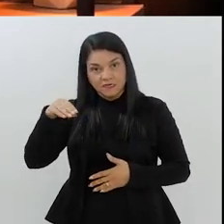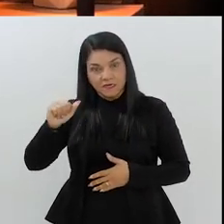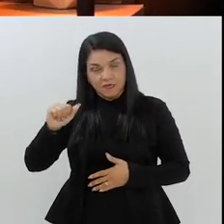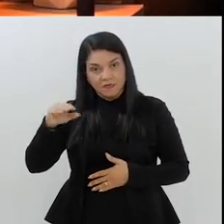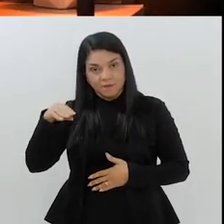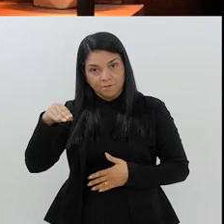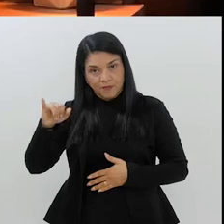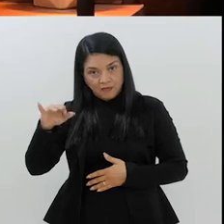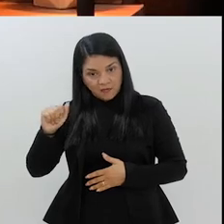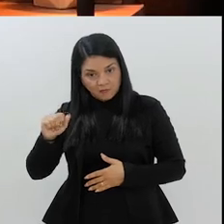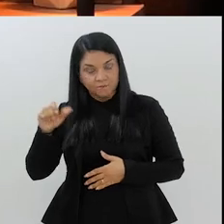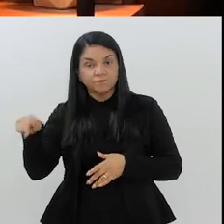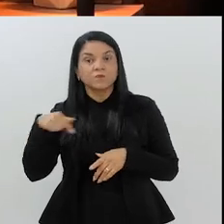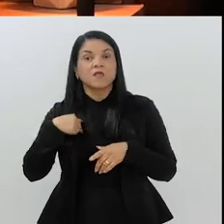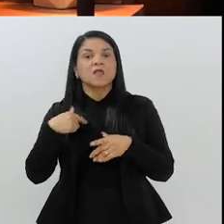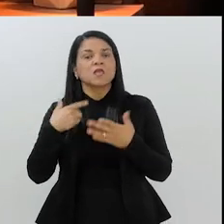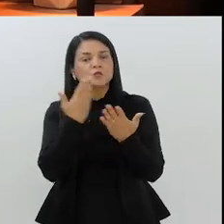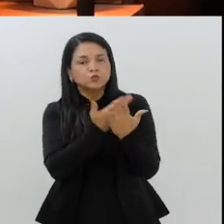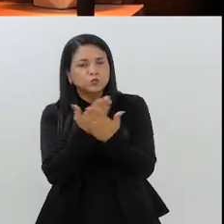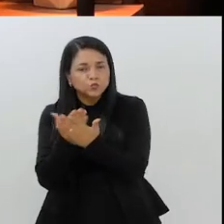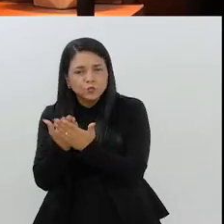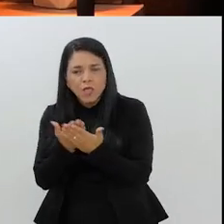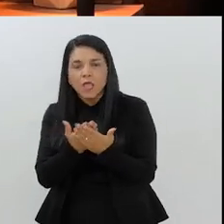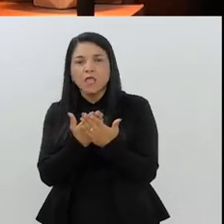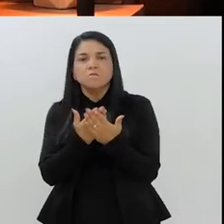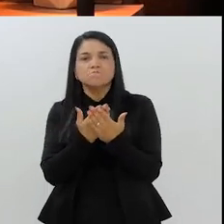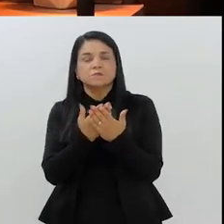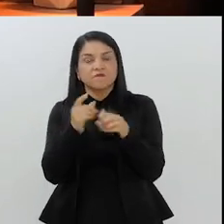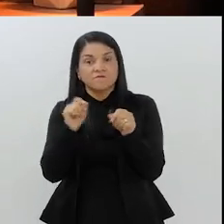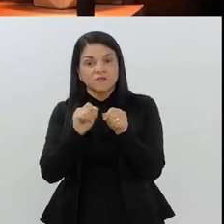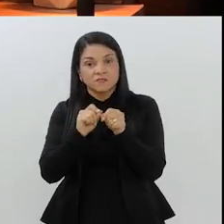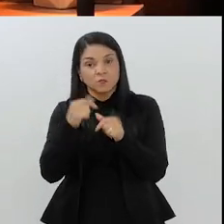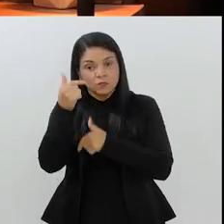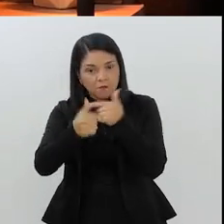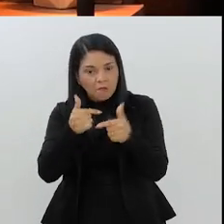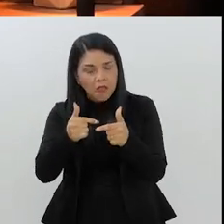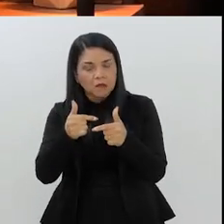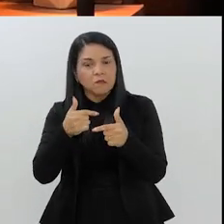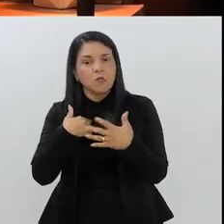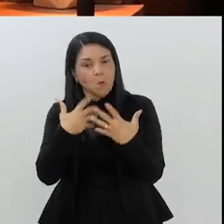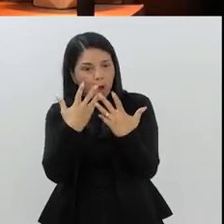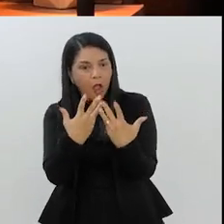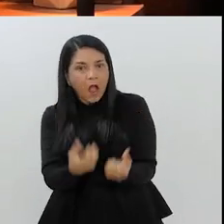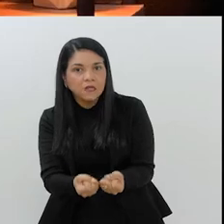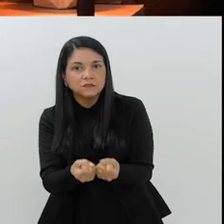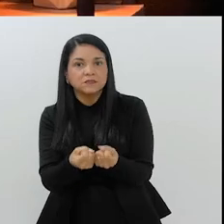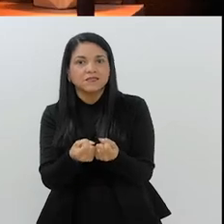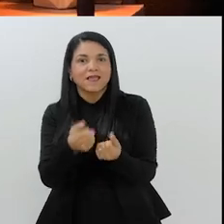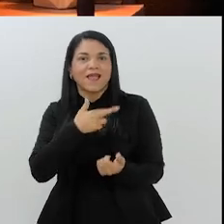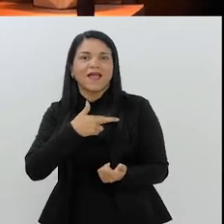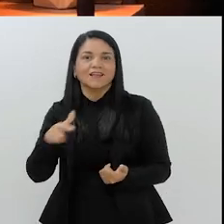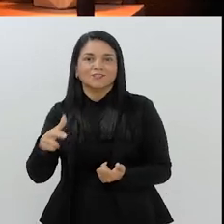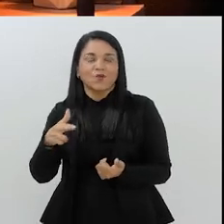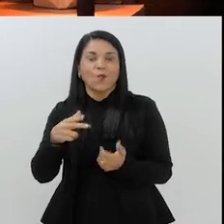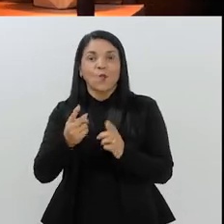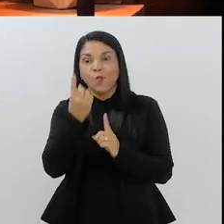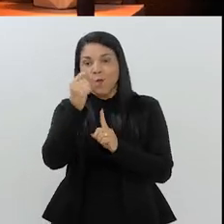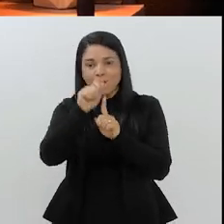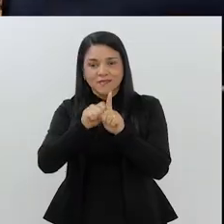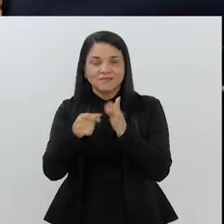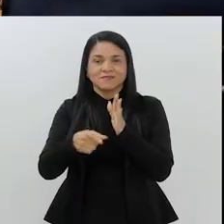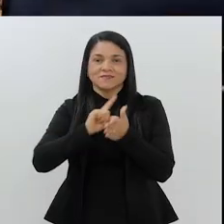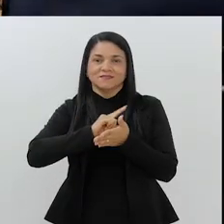a adolescência tinha se tornado uma fé a partir do momento que eu fui estudar para fazer o trabalho. E aí, eu me converti um mês antes de apresentar a minha